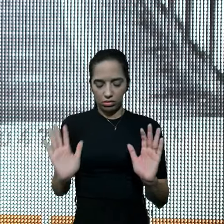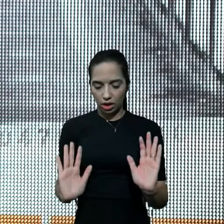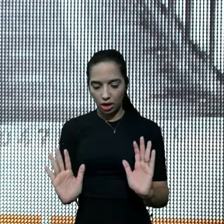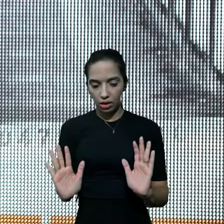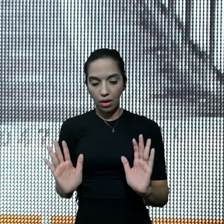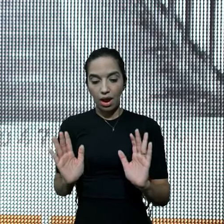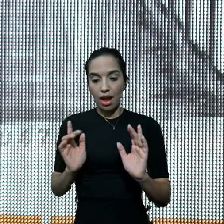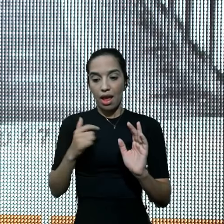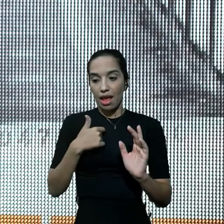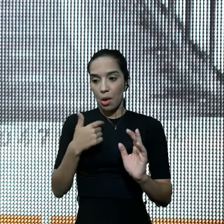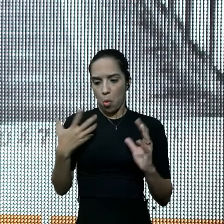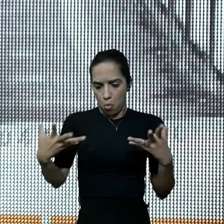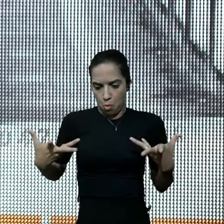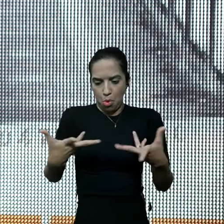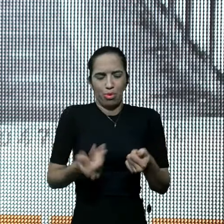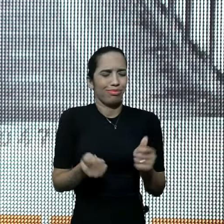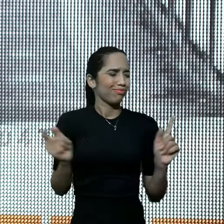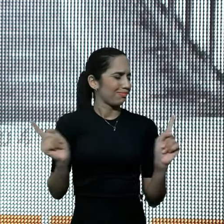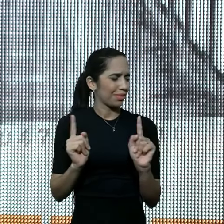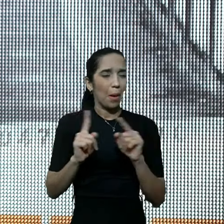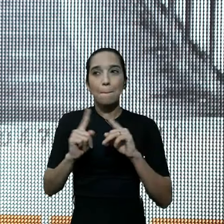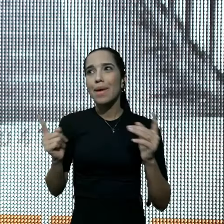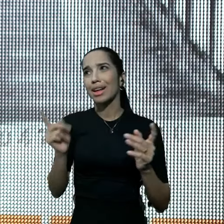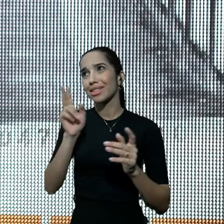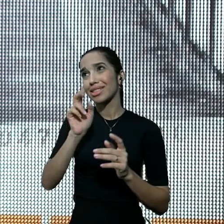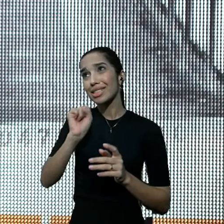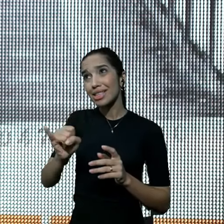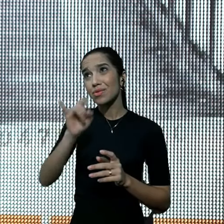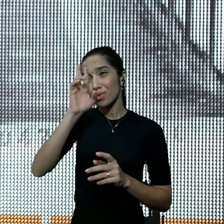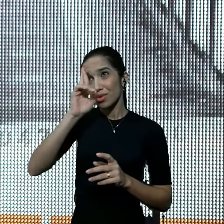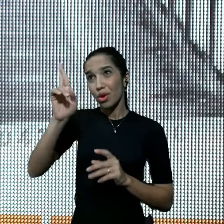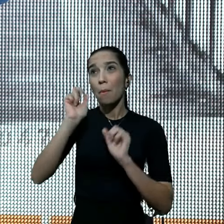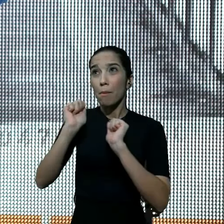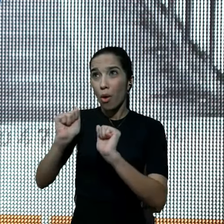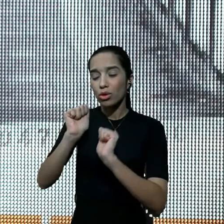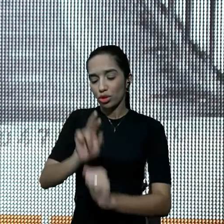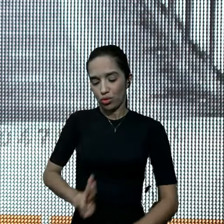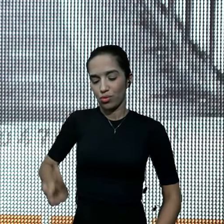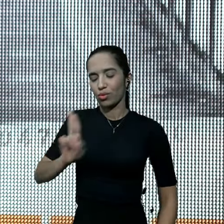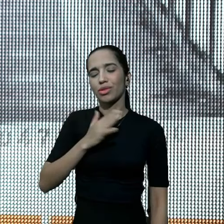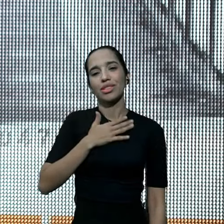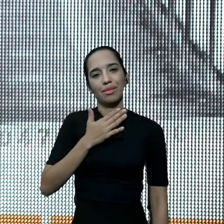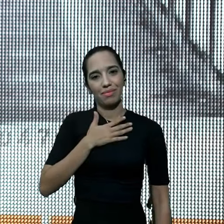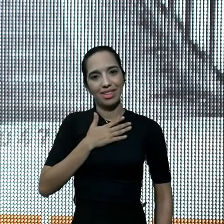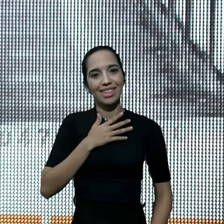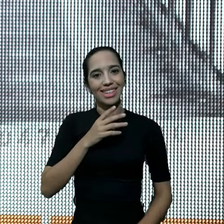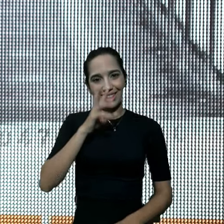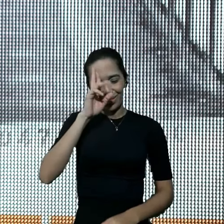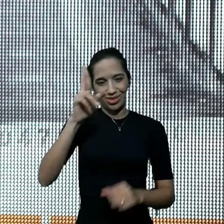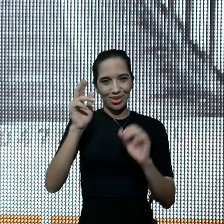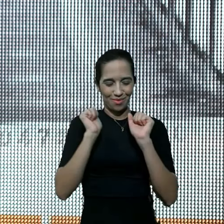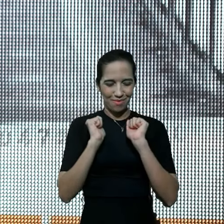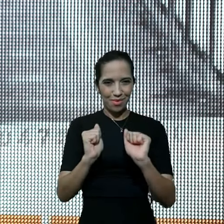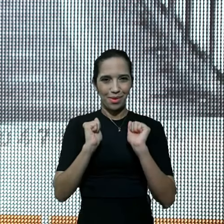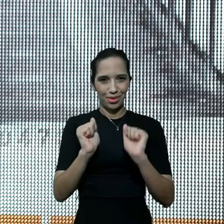qualidades, eis-me aqui Senhor, se o Senhor puder, usa-me, e Ele pode te usar,